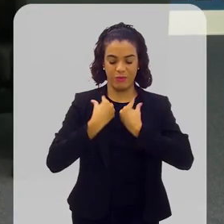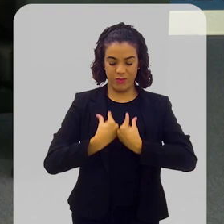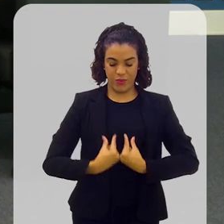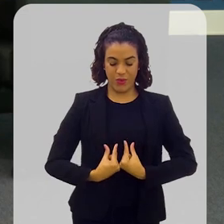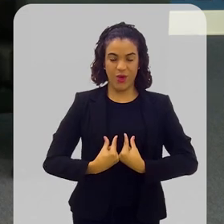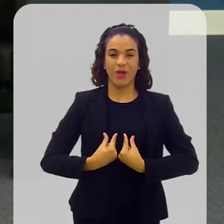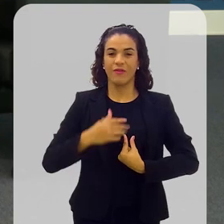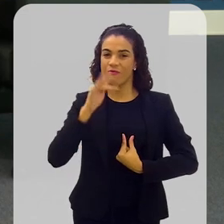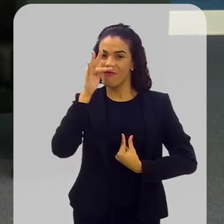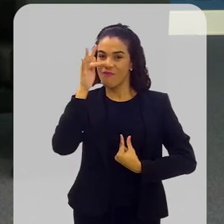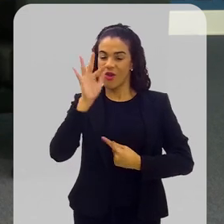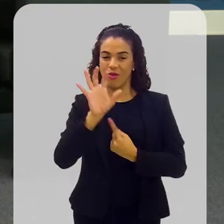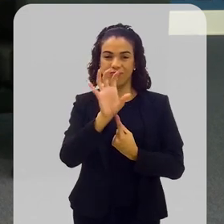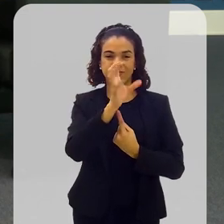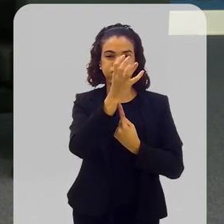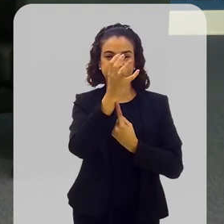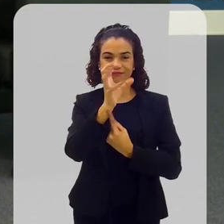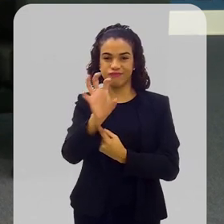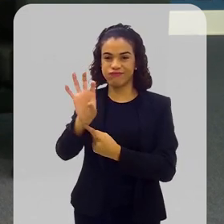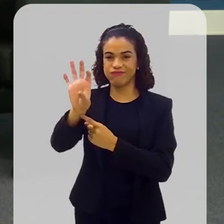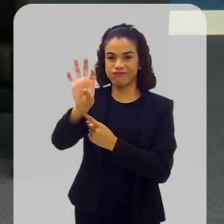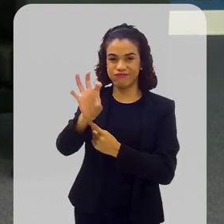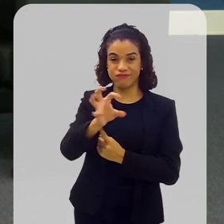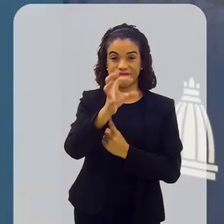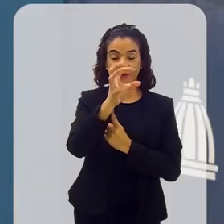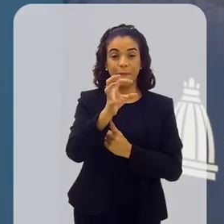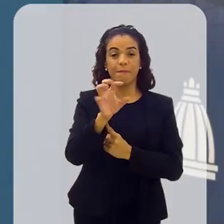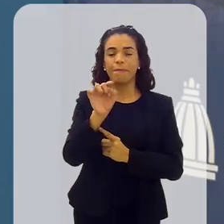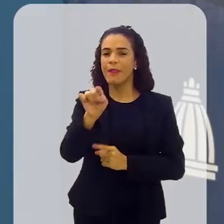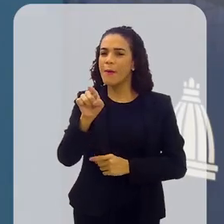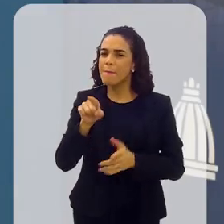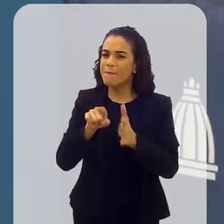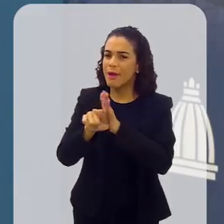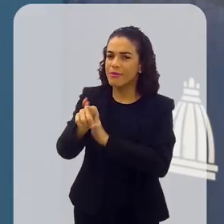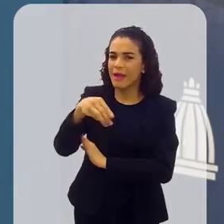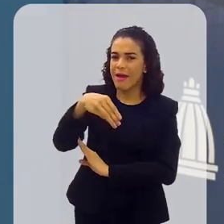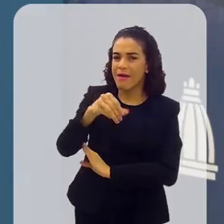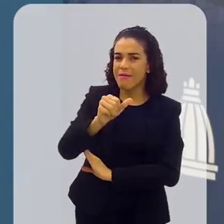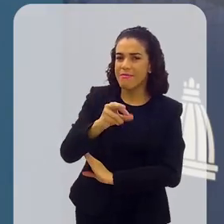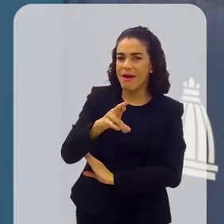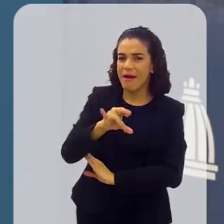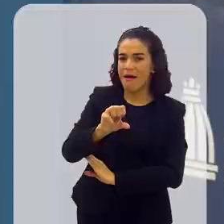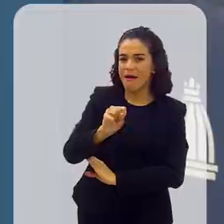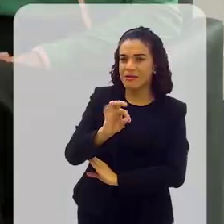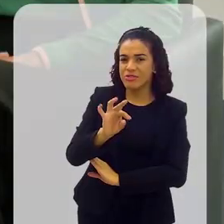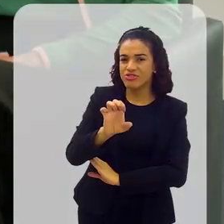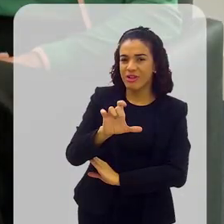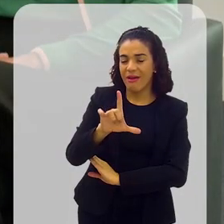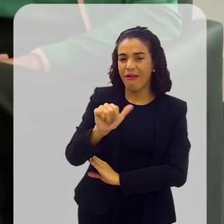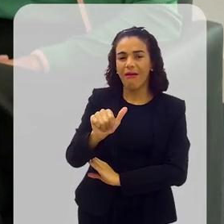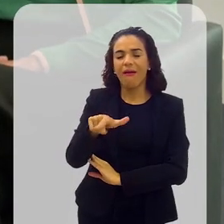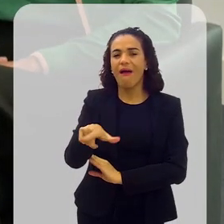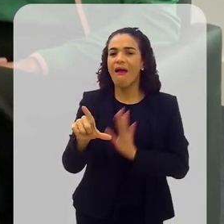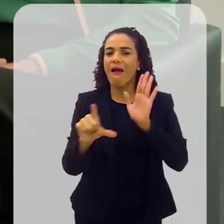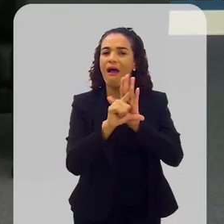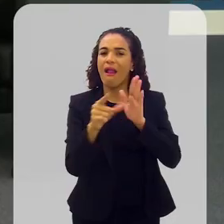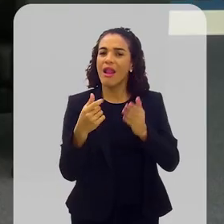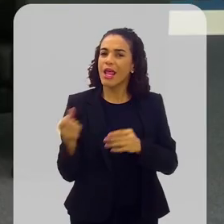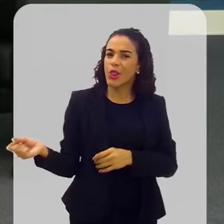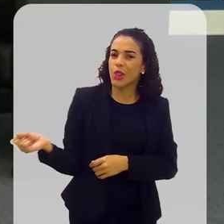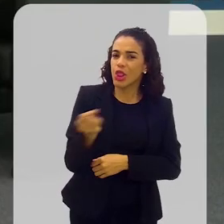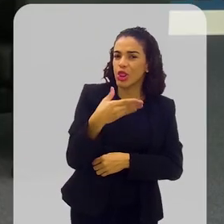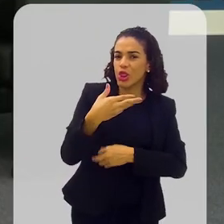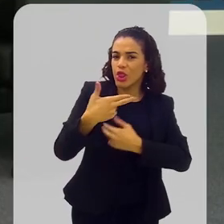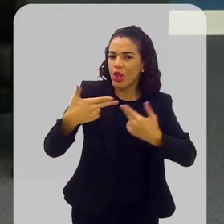girassol para as pessoas que têm essas deficiências. E aí, queria te perguntar, Maristela, o que essa lei traz de